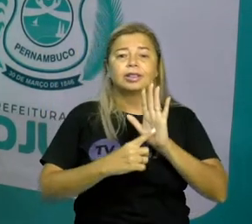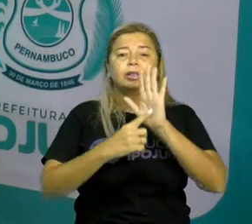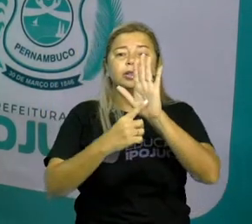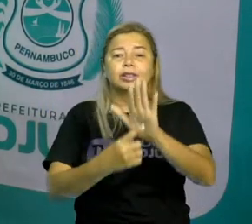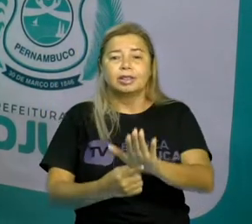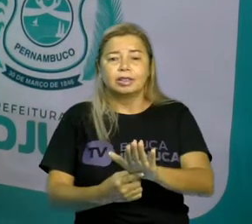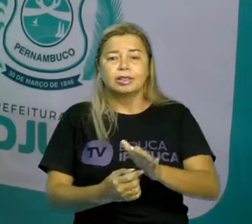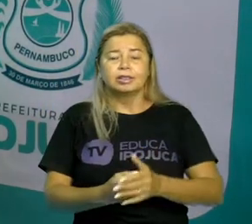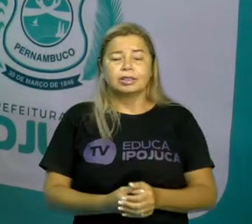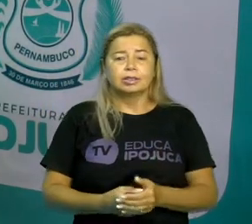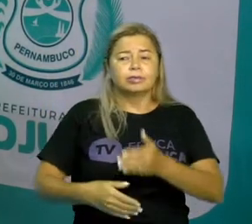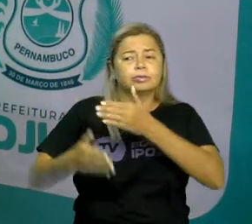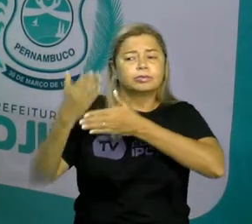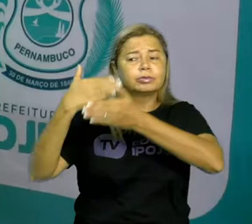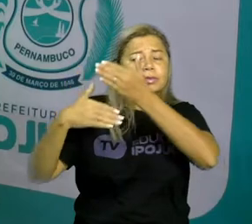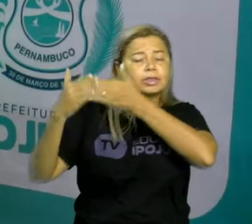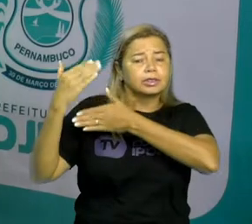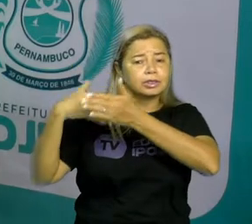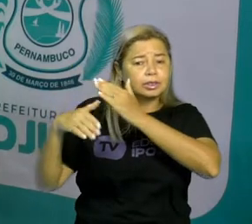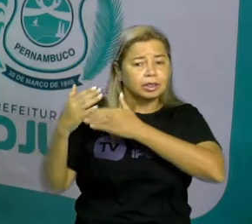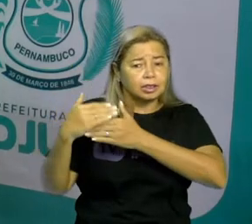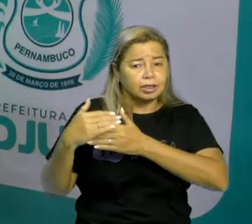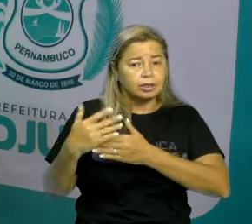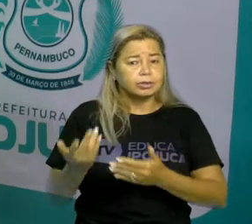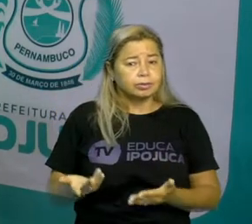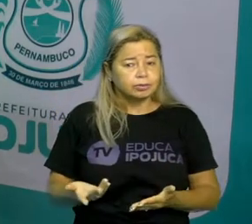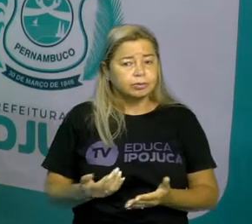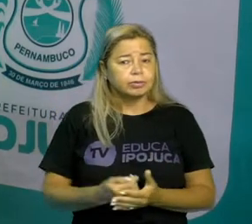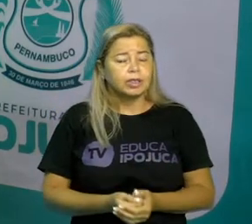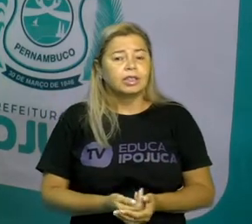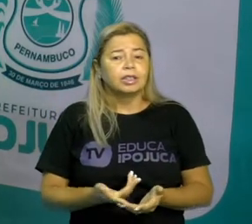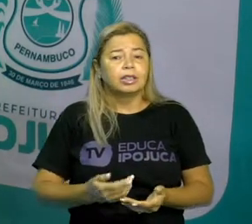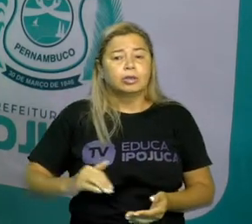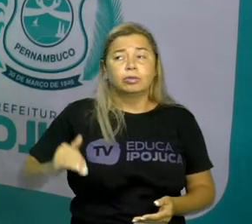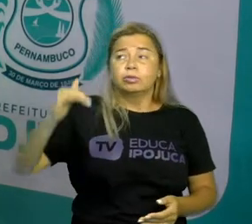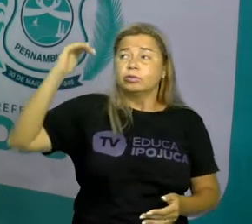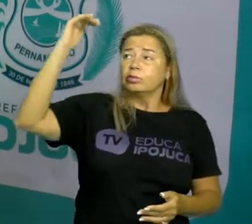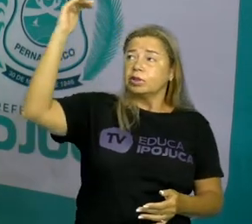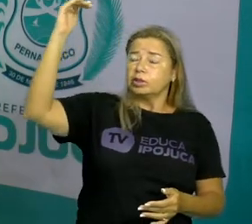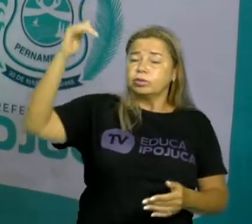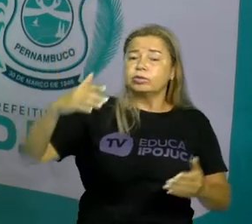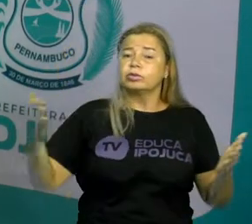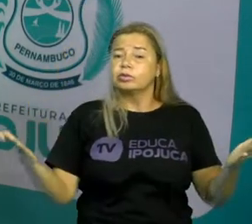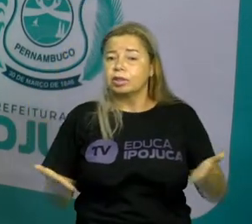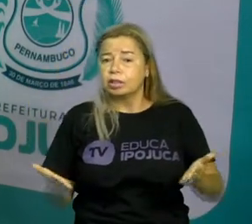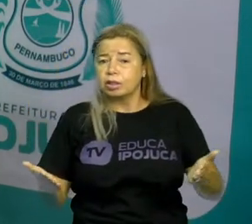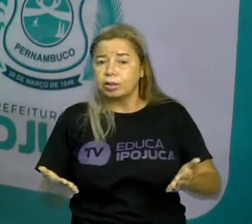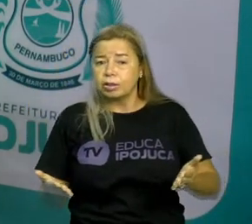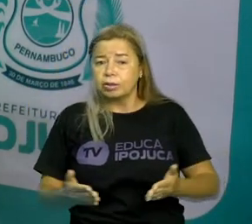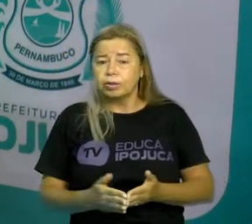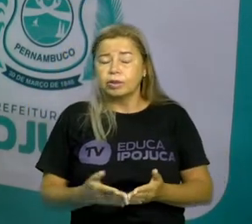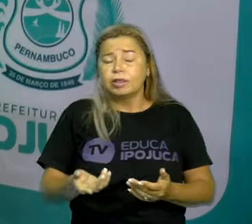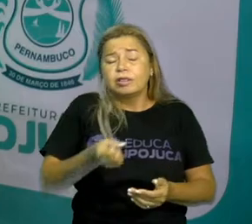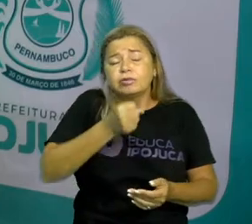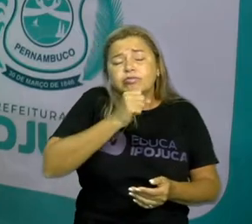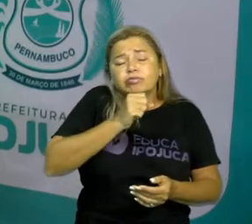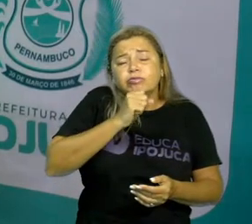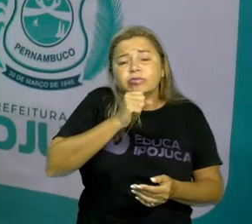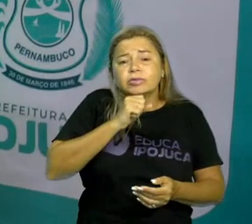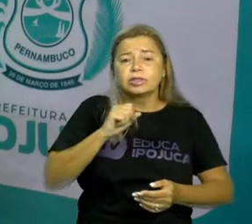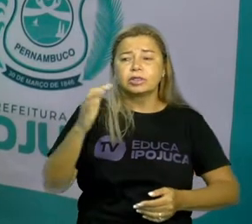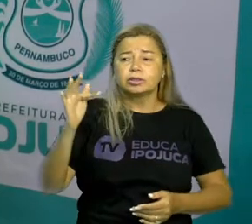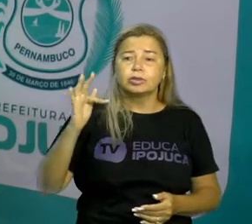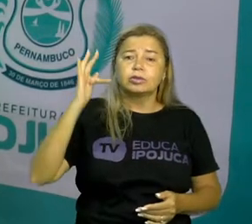adulto, um adolescente representando o presente E um senhor, um idoso representando o futuro Então aqui a gente tem a